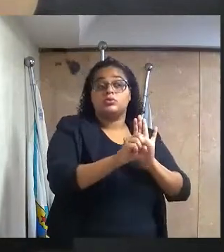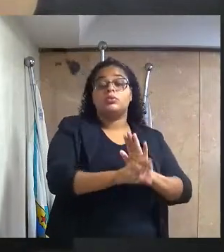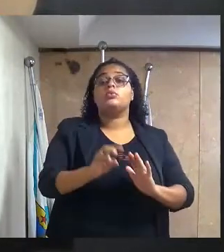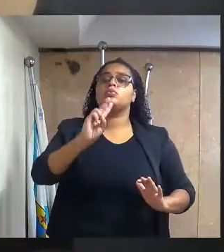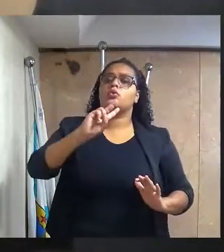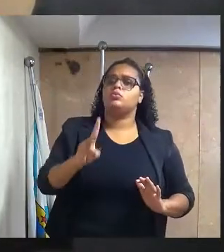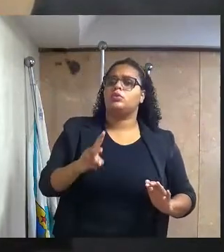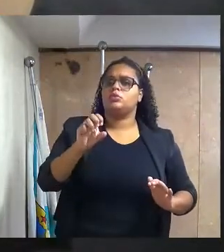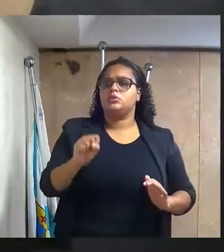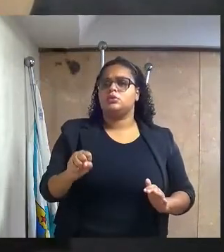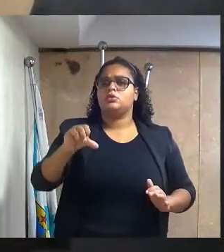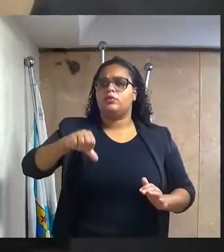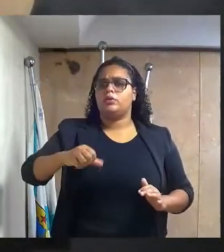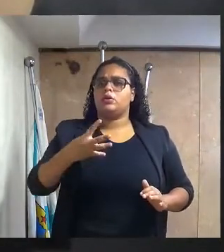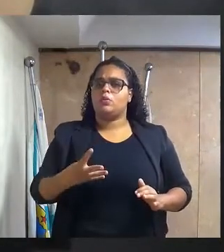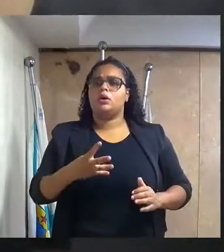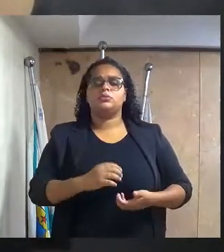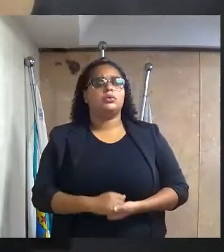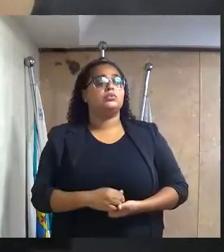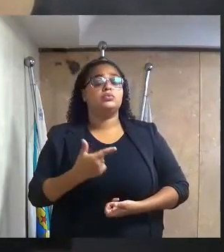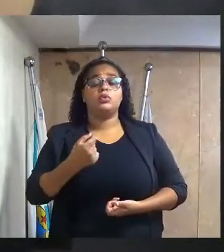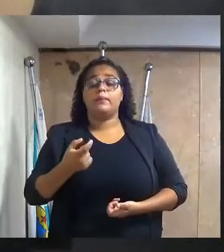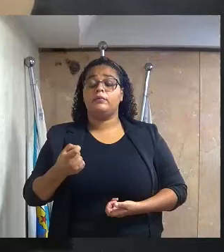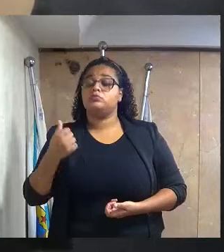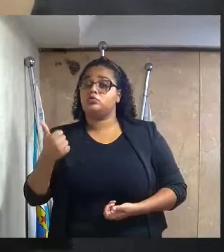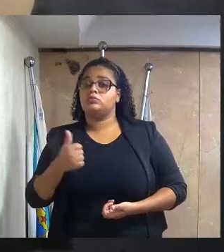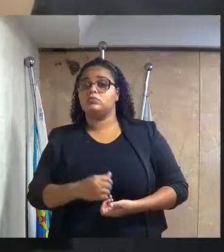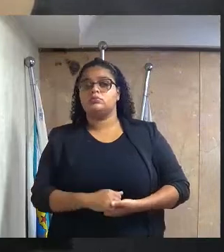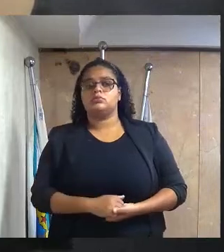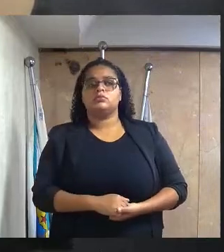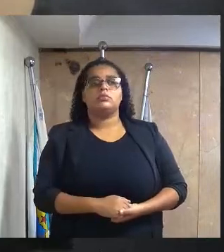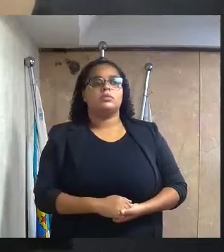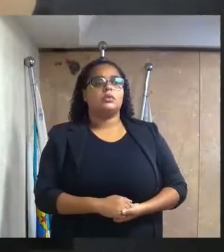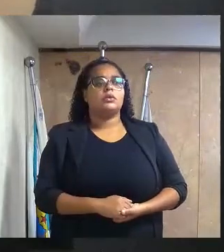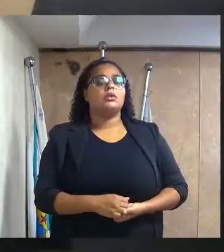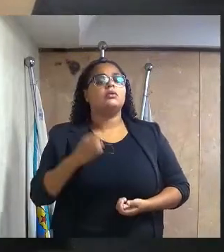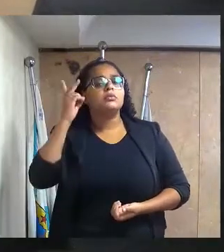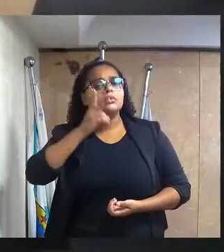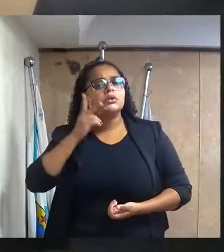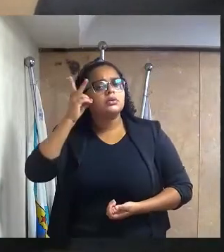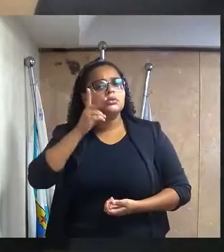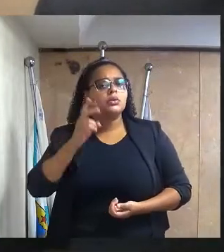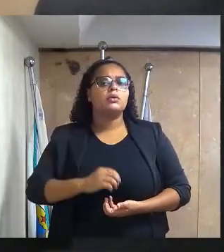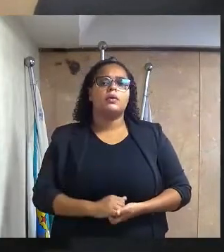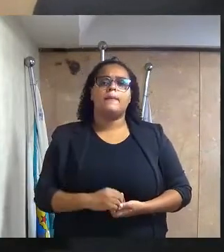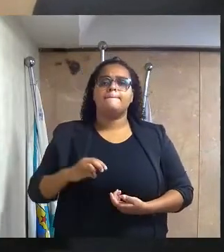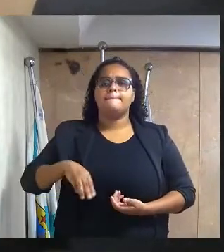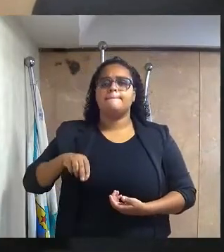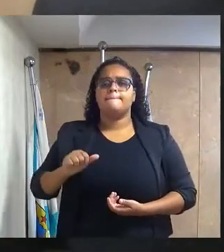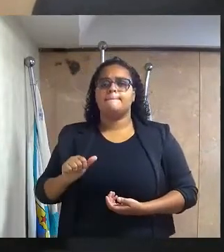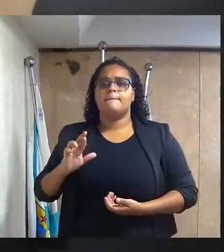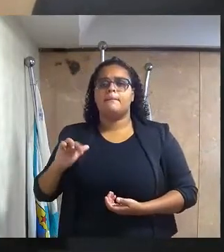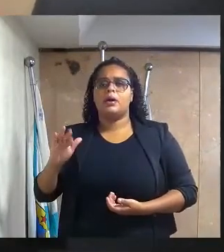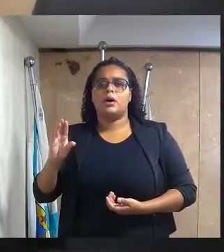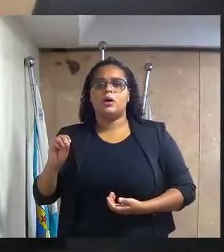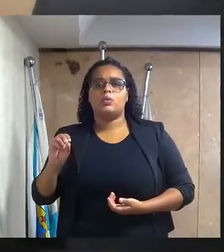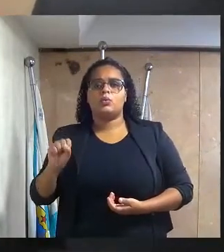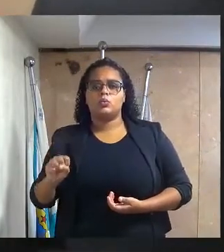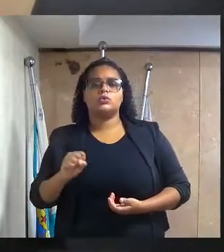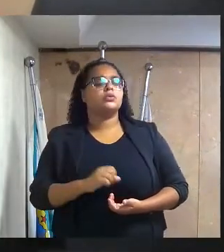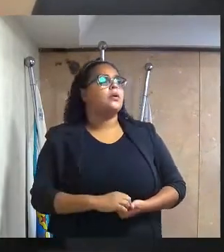Indicação 2894-2021, do excelentíssimo senhor vereador Marcos Paulo Casal Barbosa,